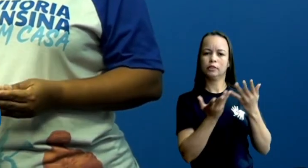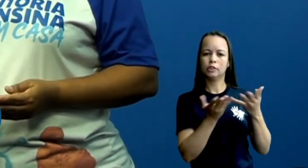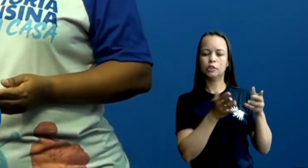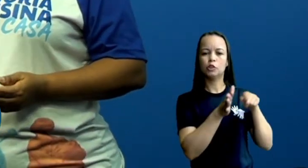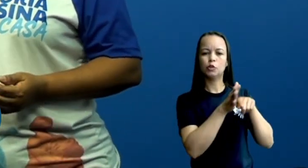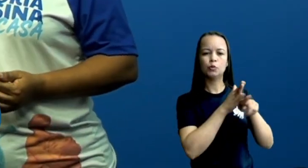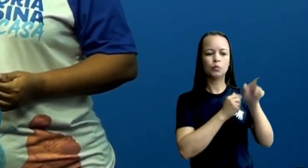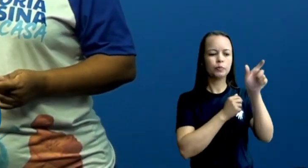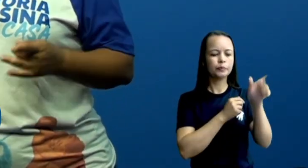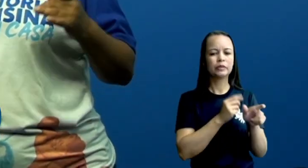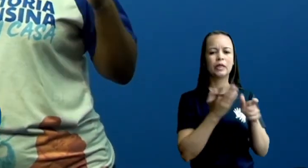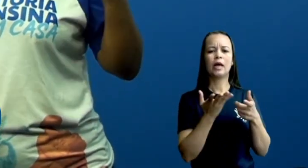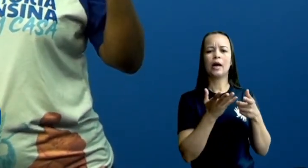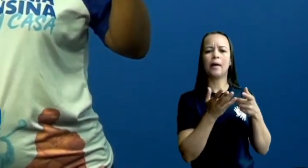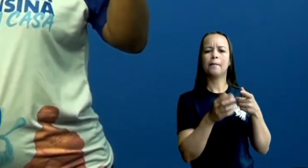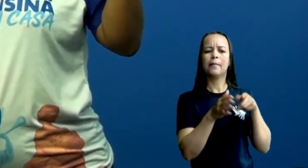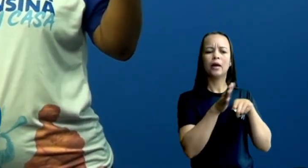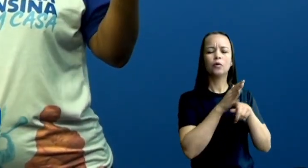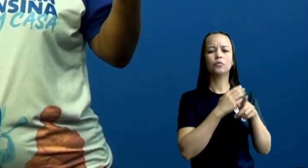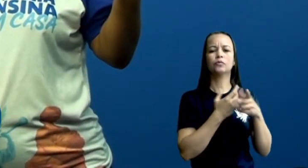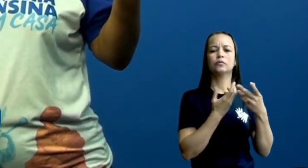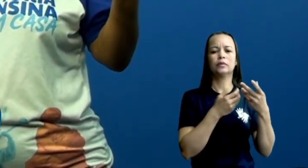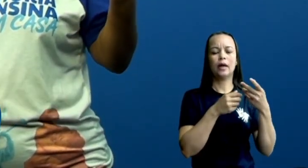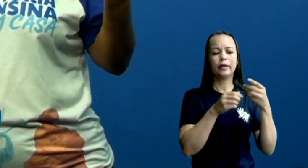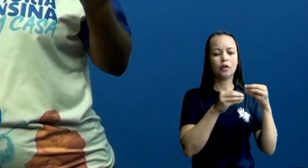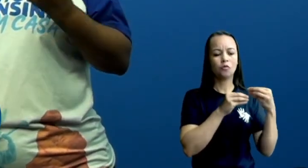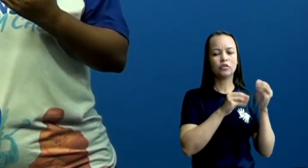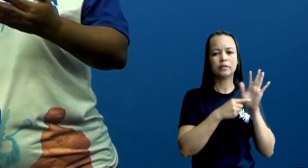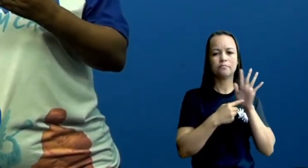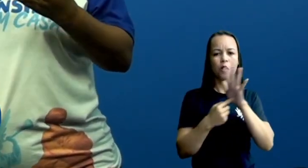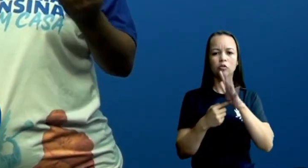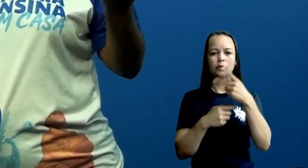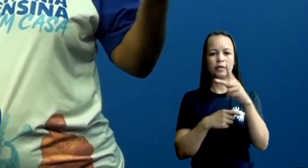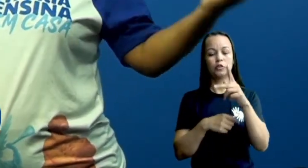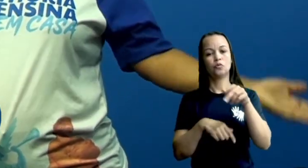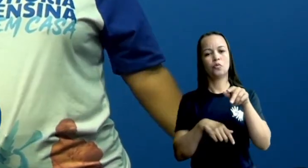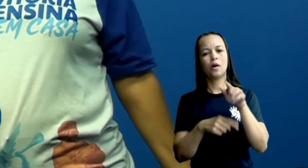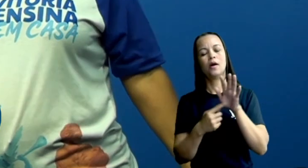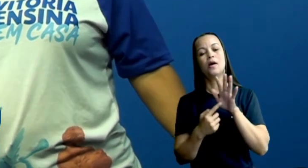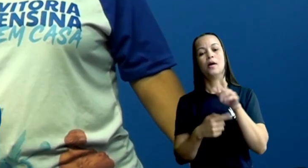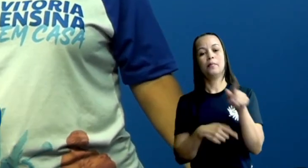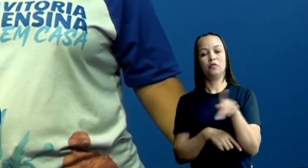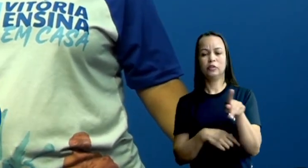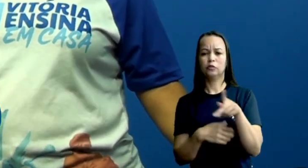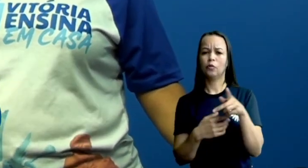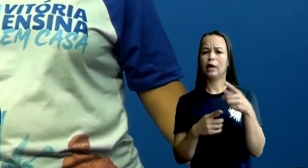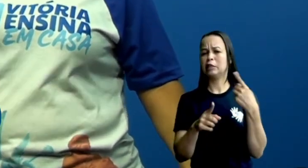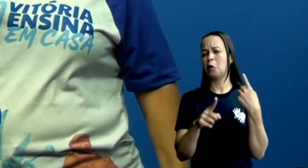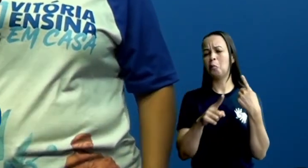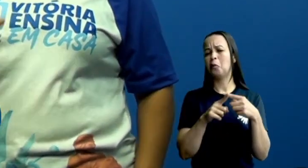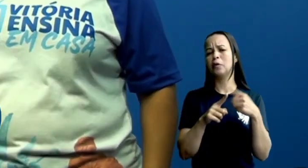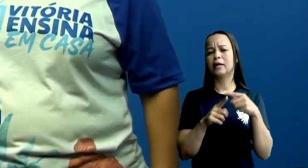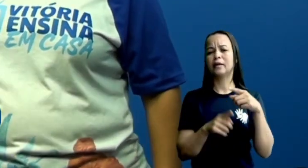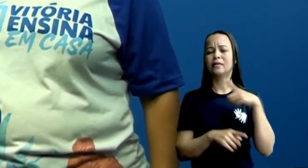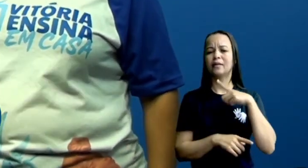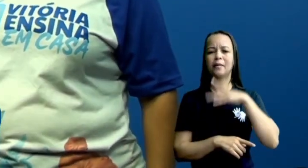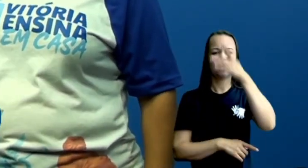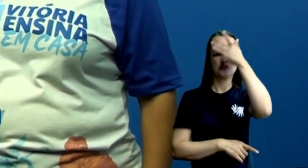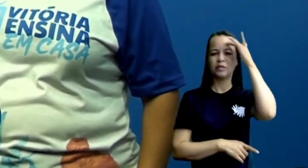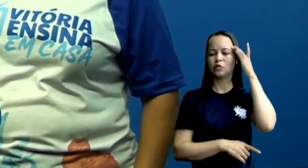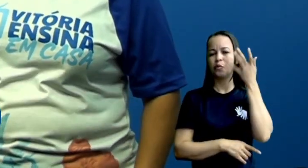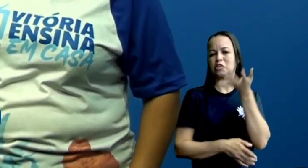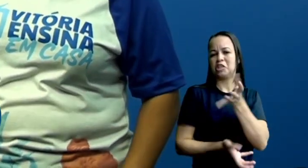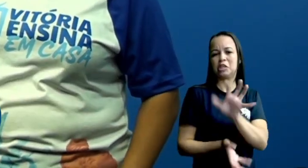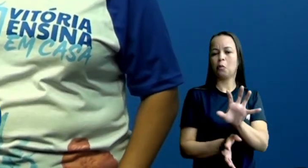tua professora dá para ela para que a gente quem sabe ver né? Saber por que é que tem pessoas que não querem tomar vacina a vacina é muito